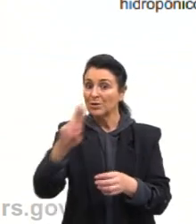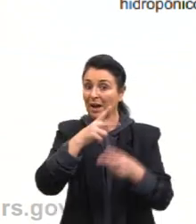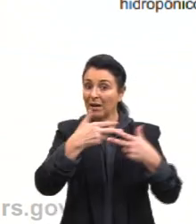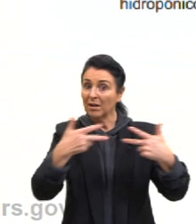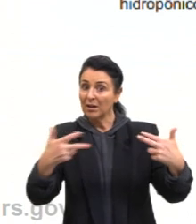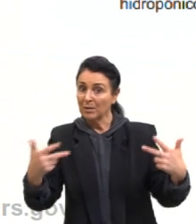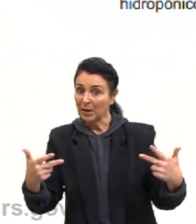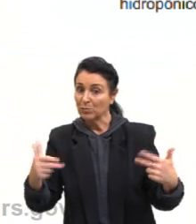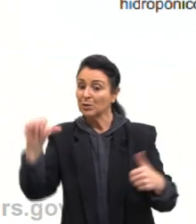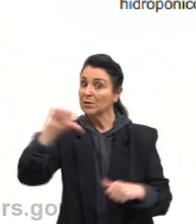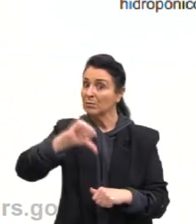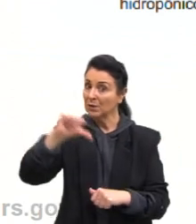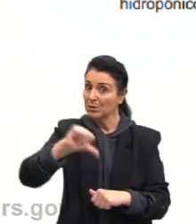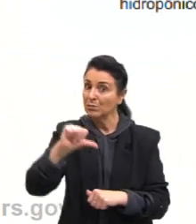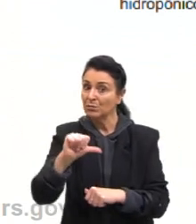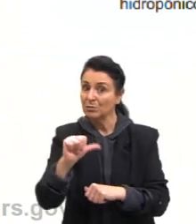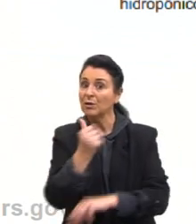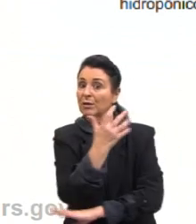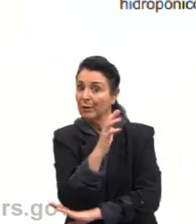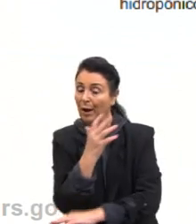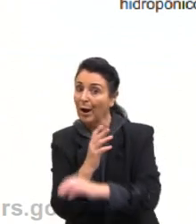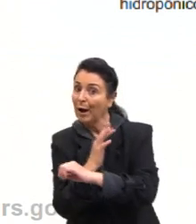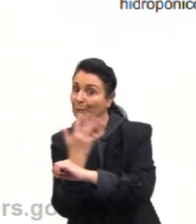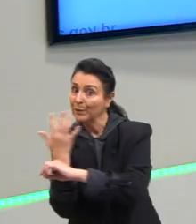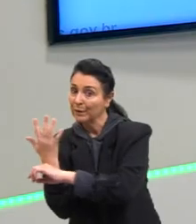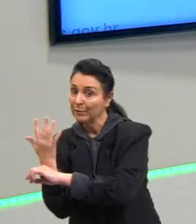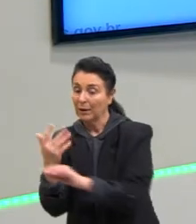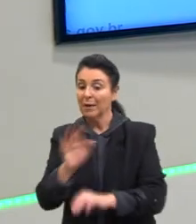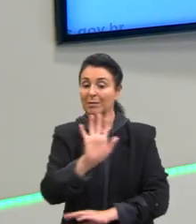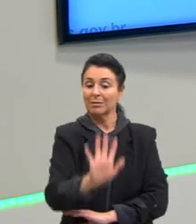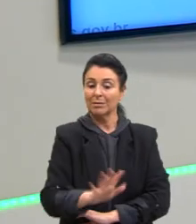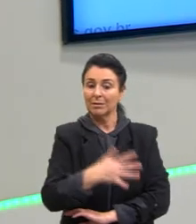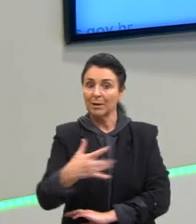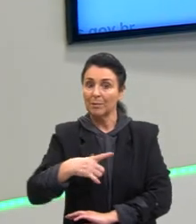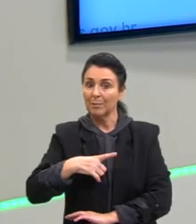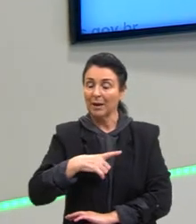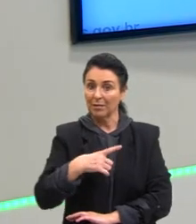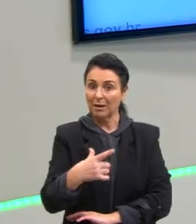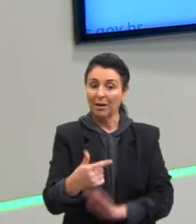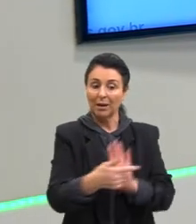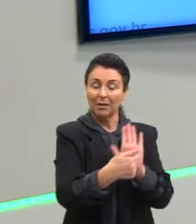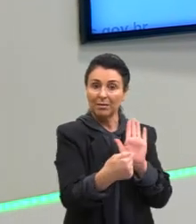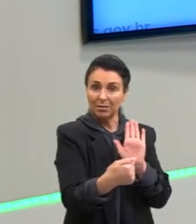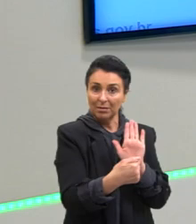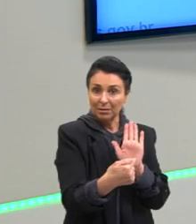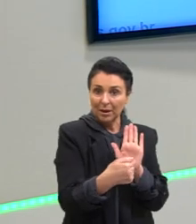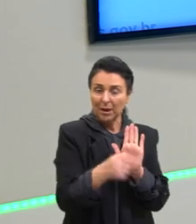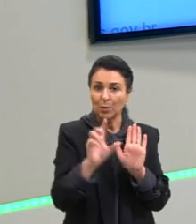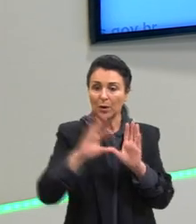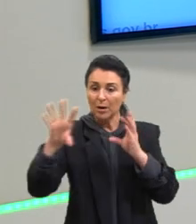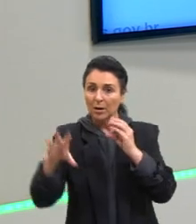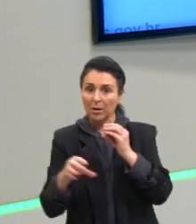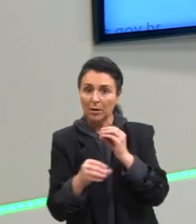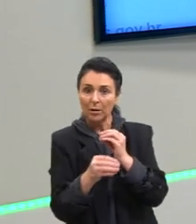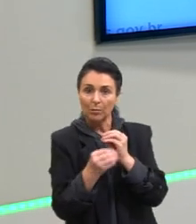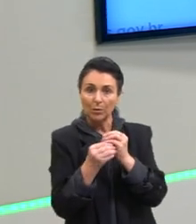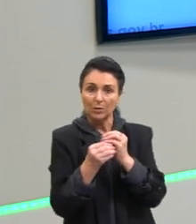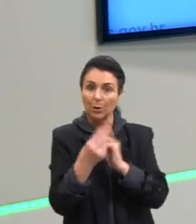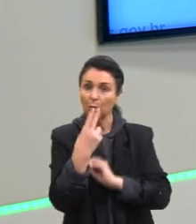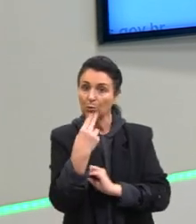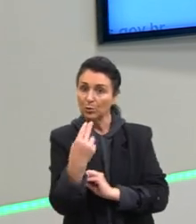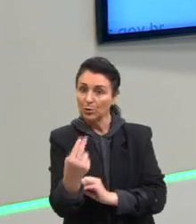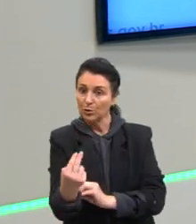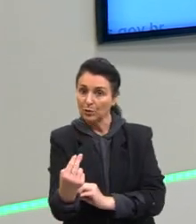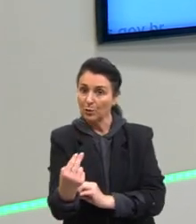importante, tem que levar em consideração. Na tabela são apresentados alguns dados da composição da solução nutritiva de